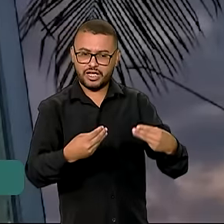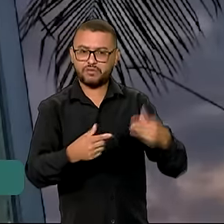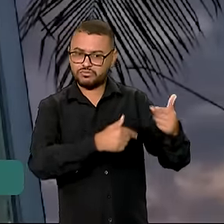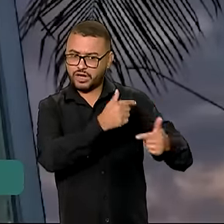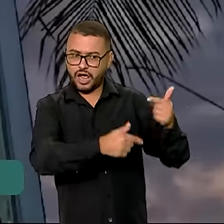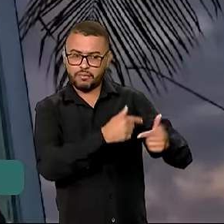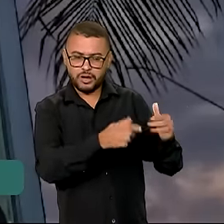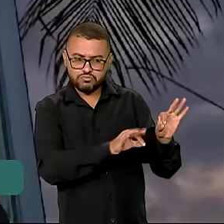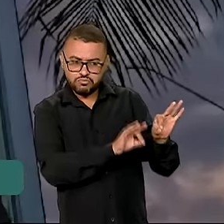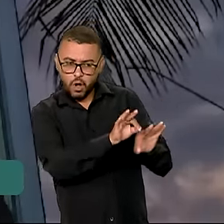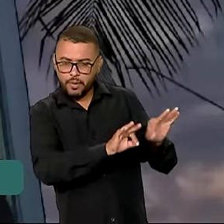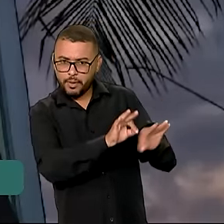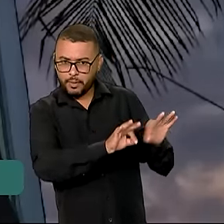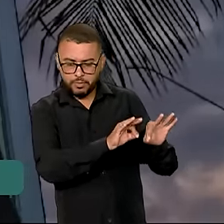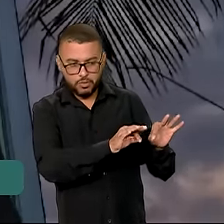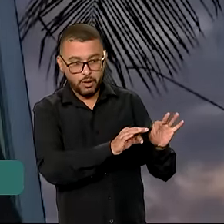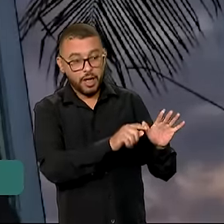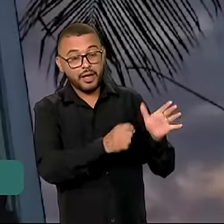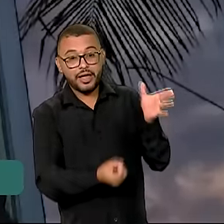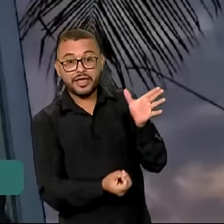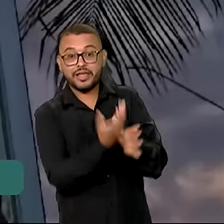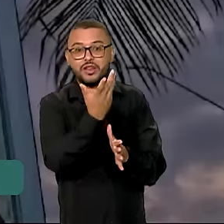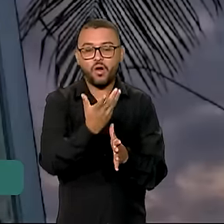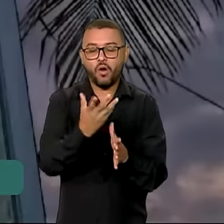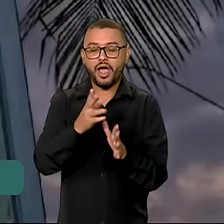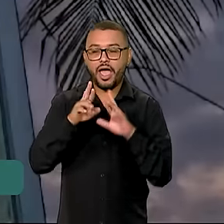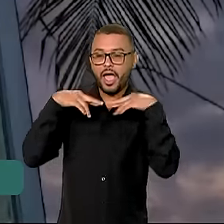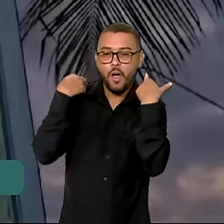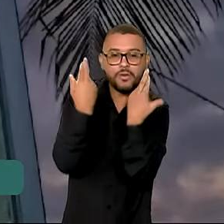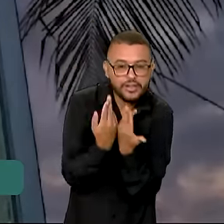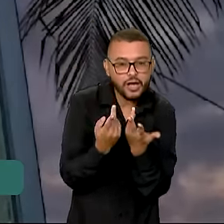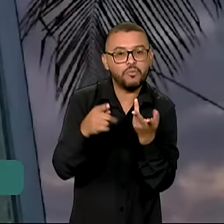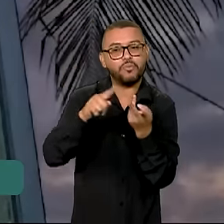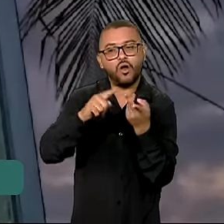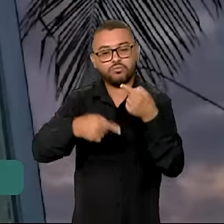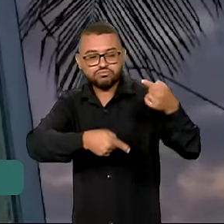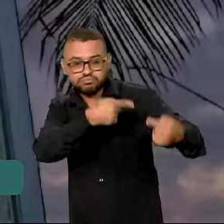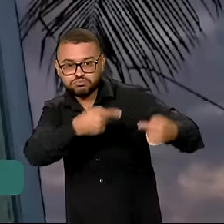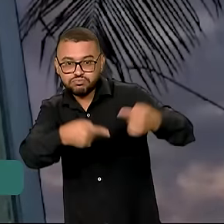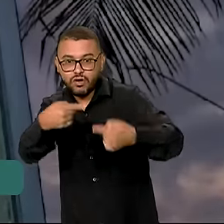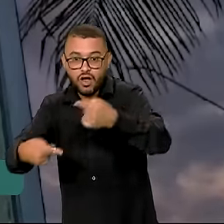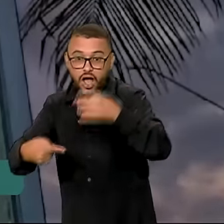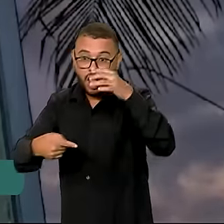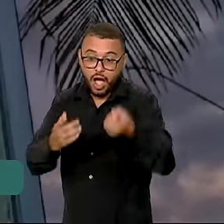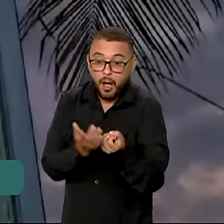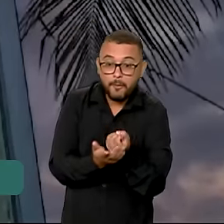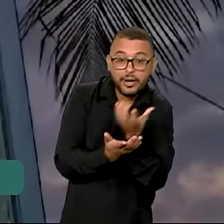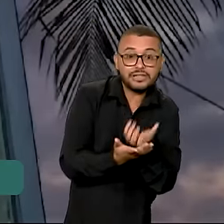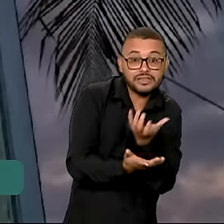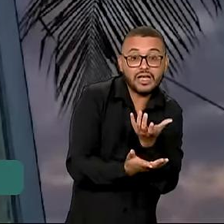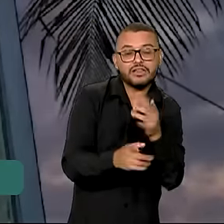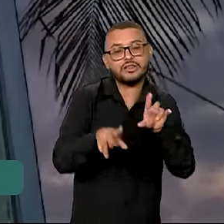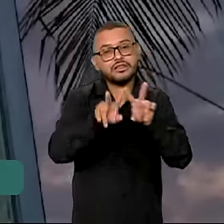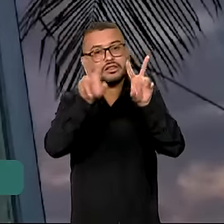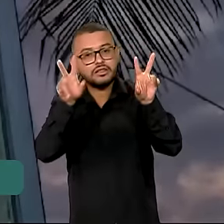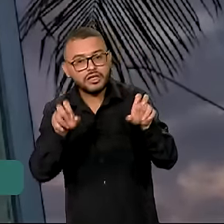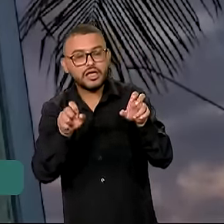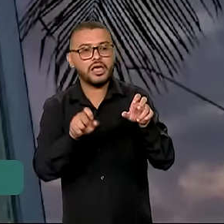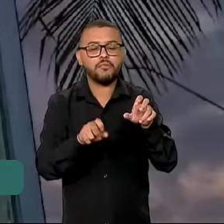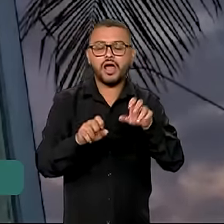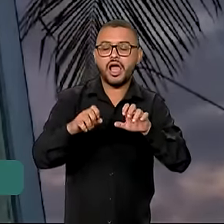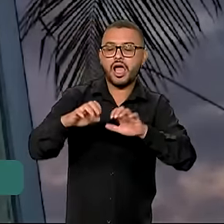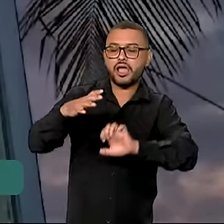reorganização dos fóruns permanentes de discussão sobre aprendizagem, a discussão com o